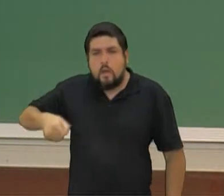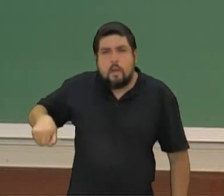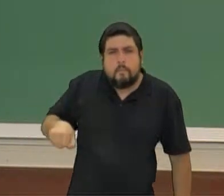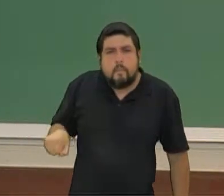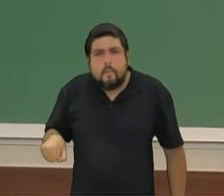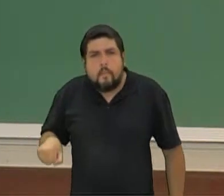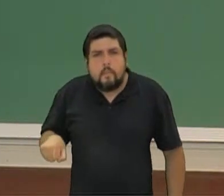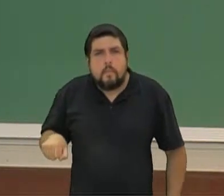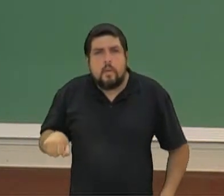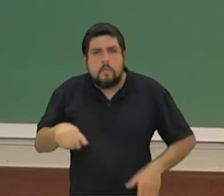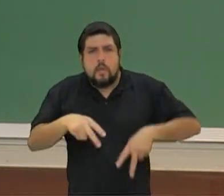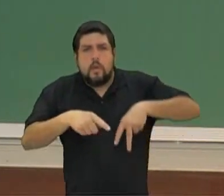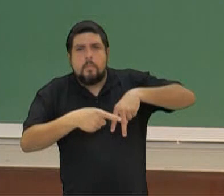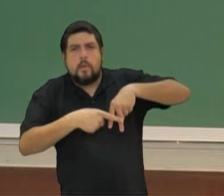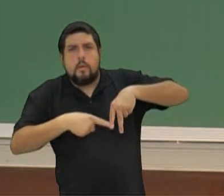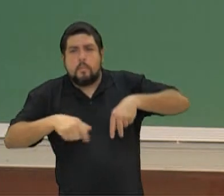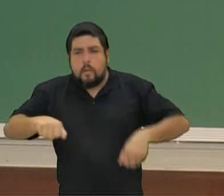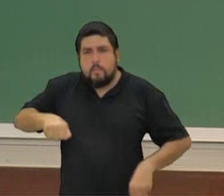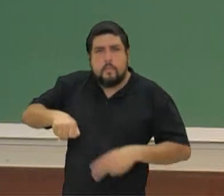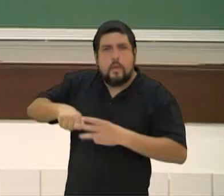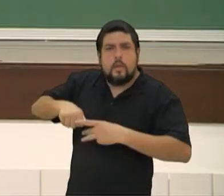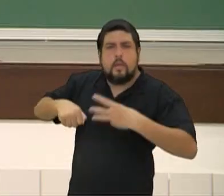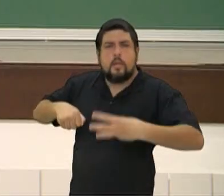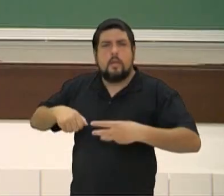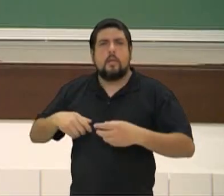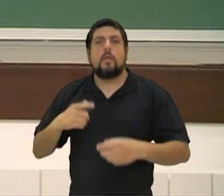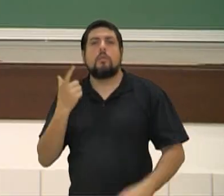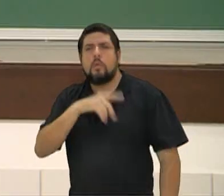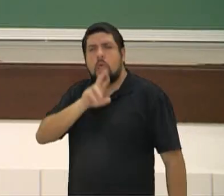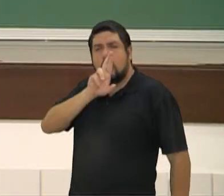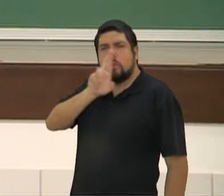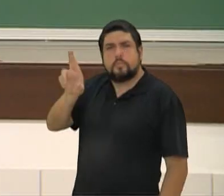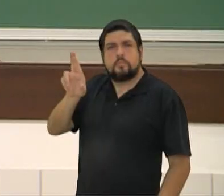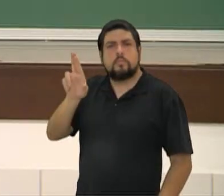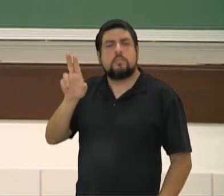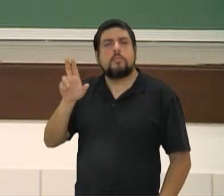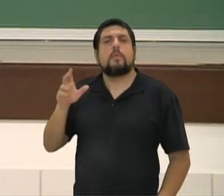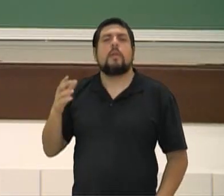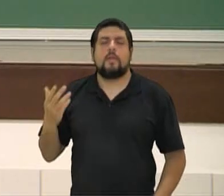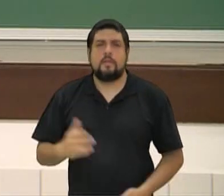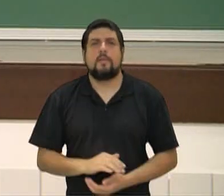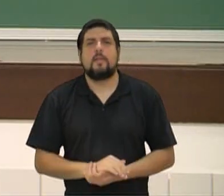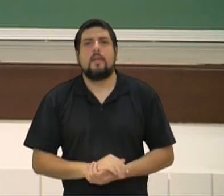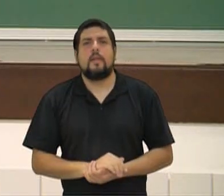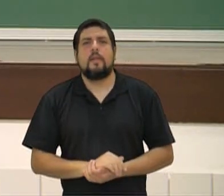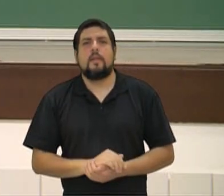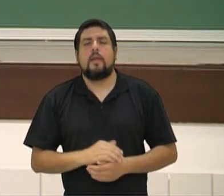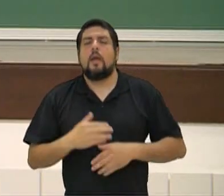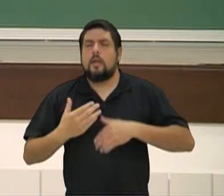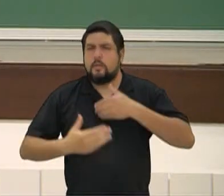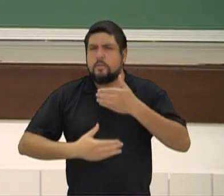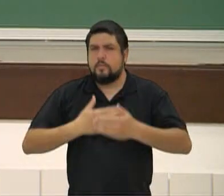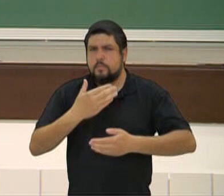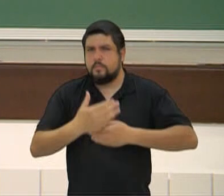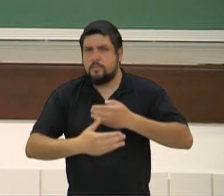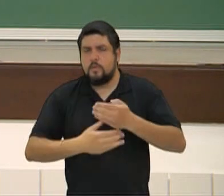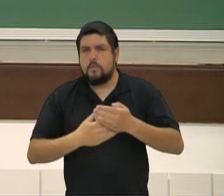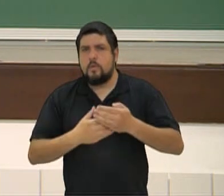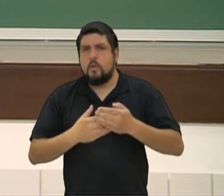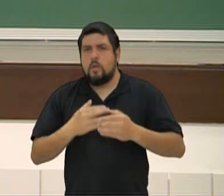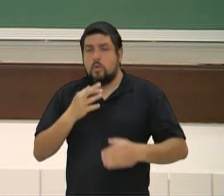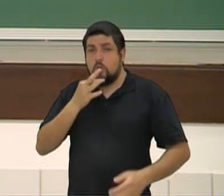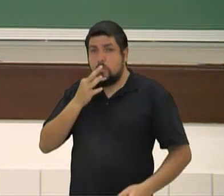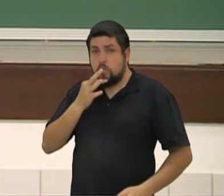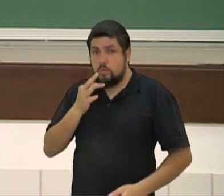outra história que vale a pena você pesquisar e nessa ele criou a base, nessa o médico, neuro,